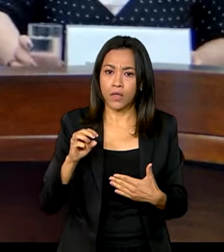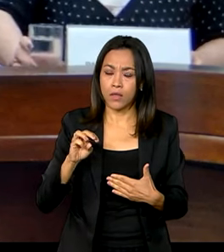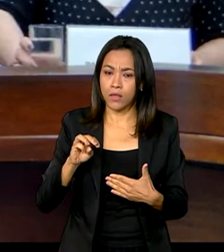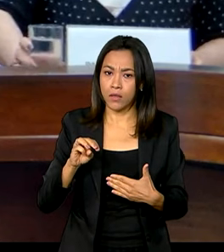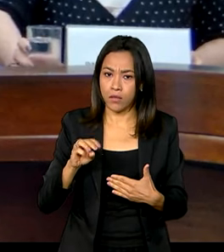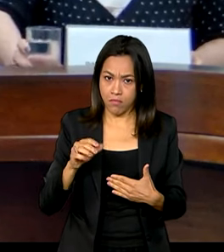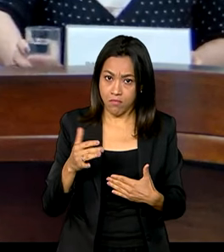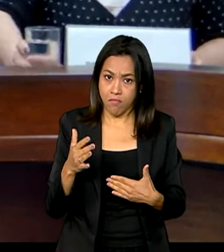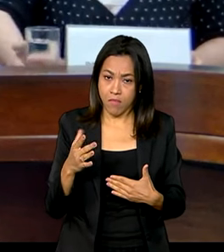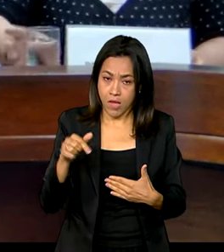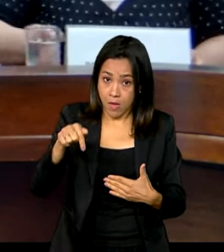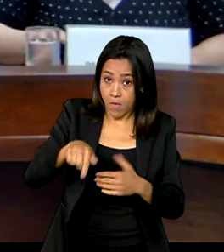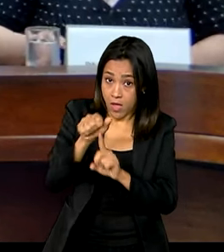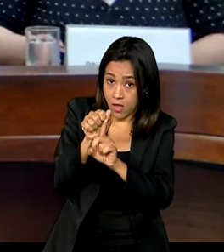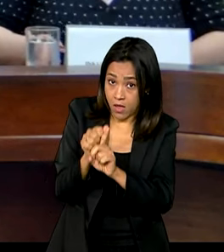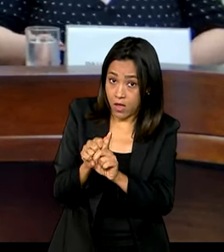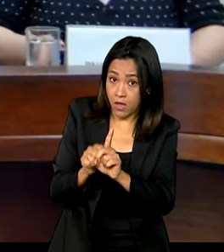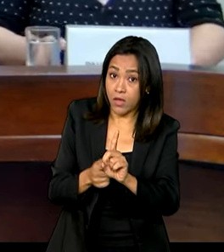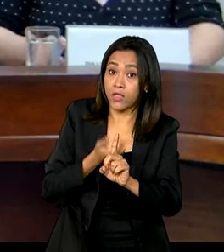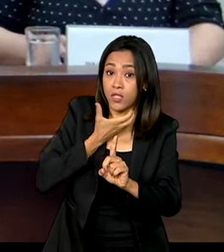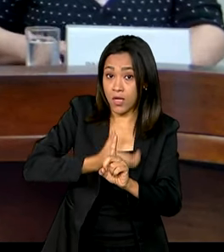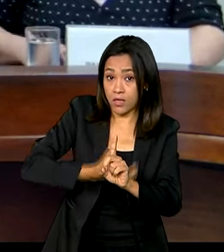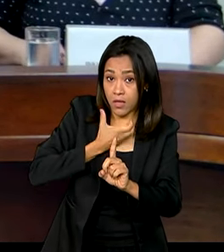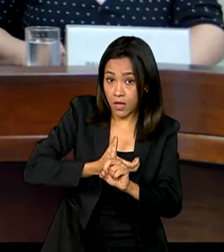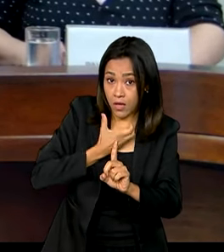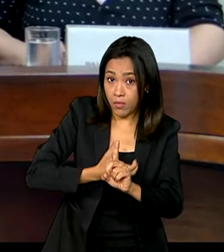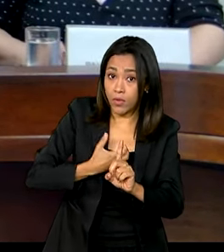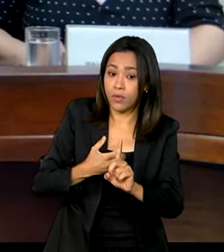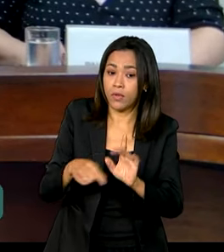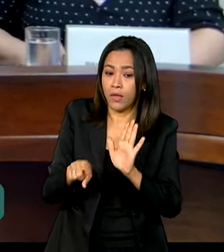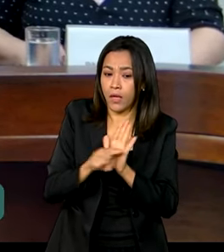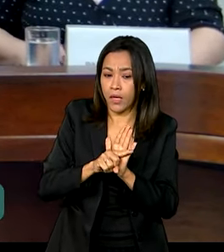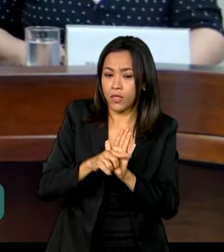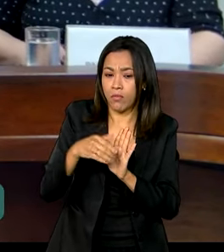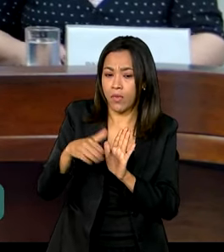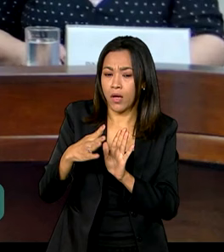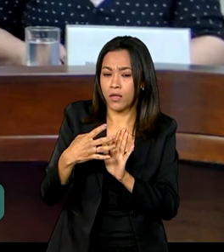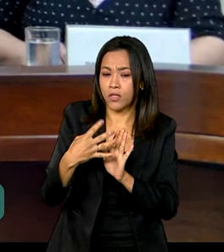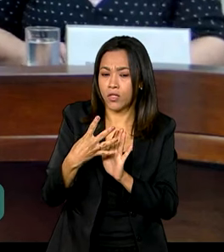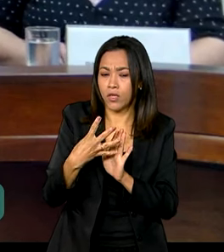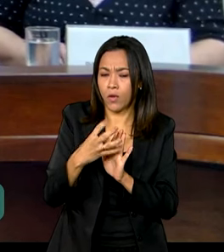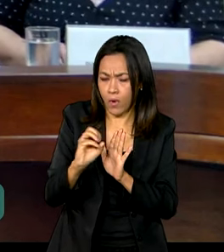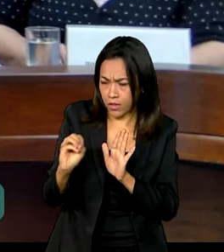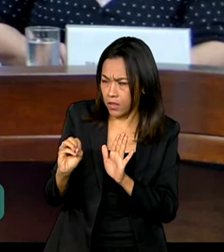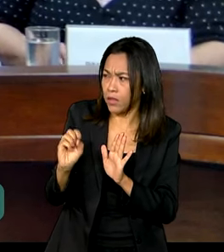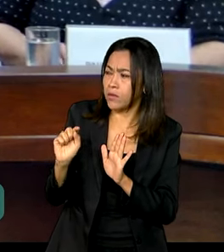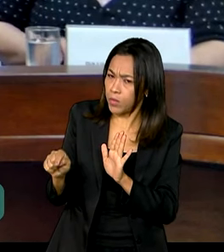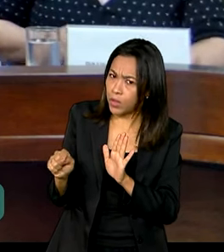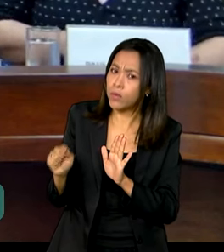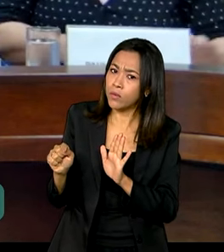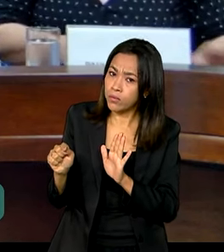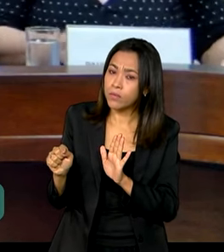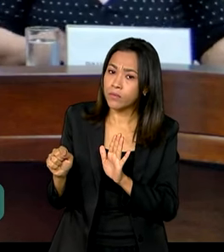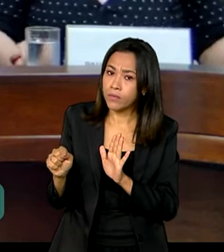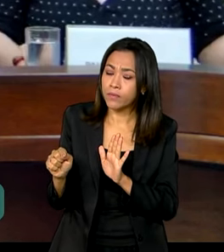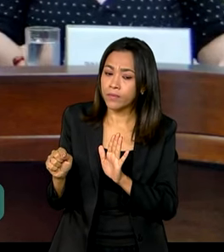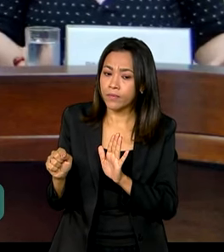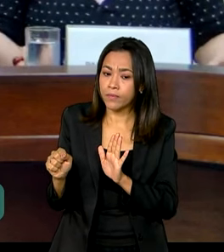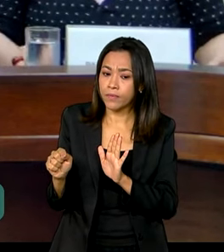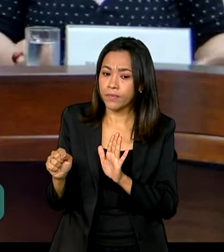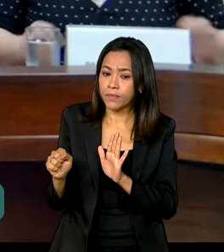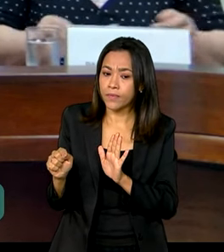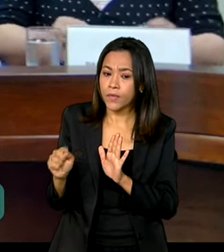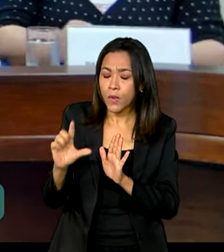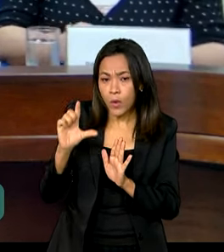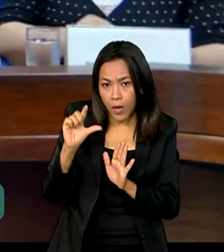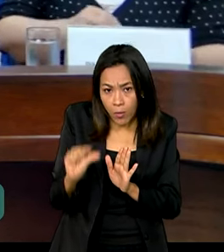Manter dezembro como um negativo da ordem de mais de 400 mil. Essa tem sido um